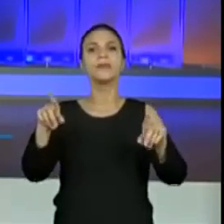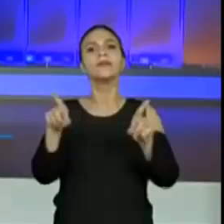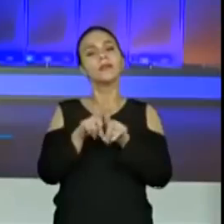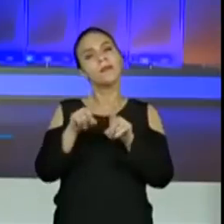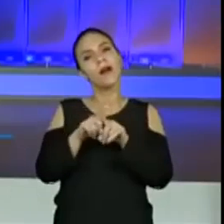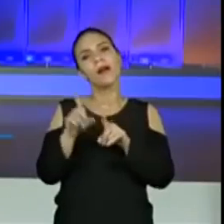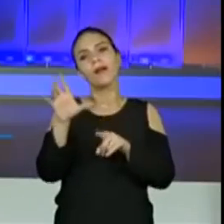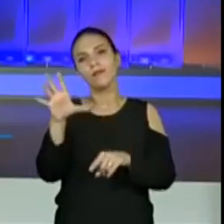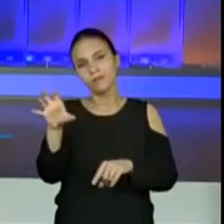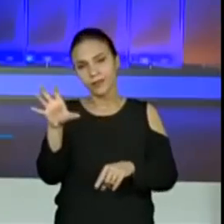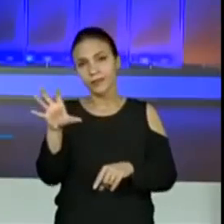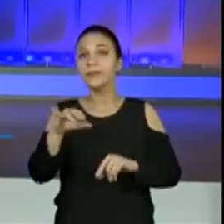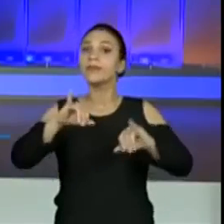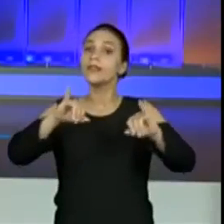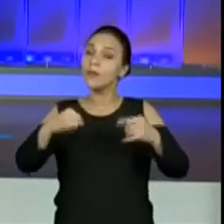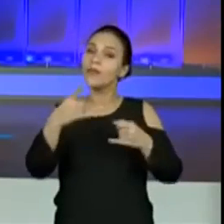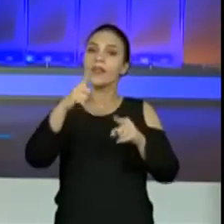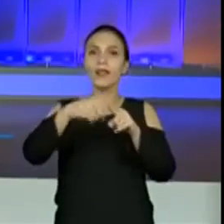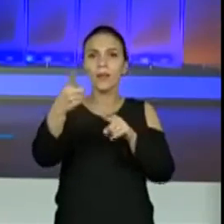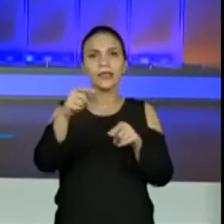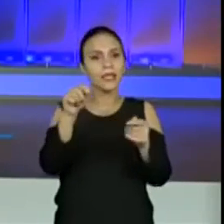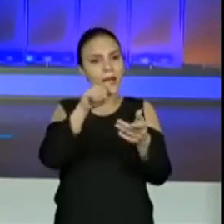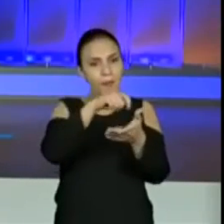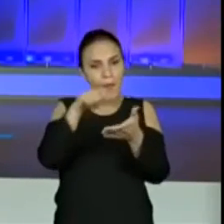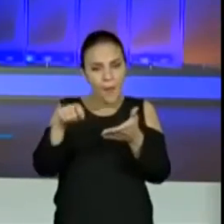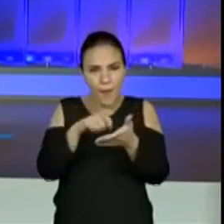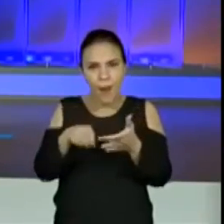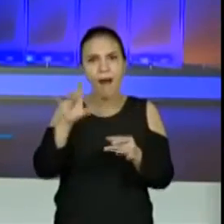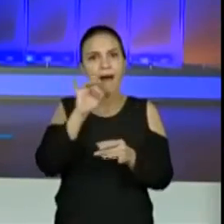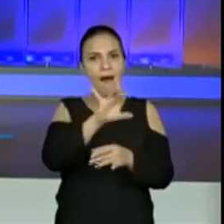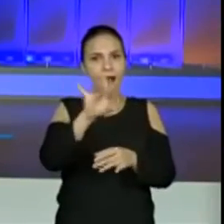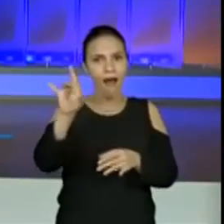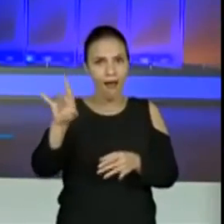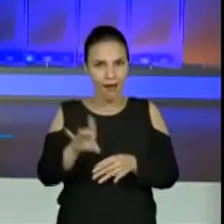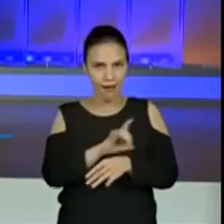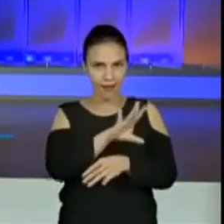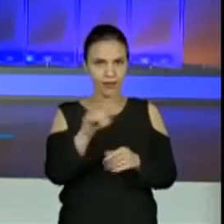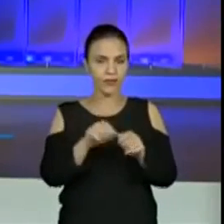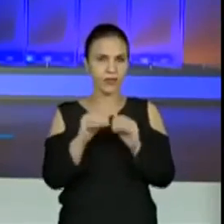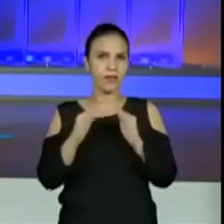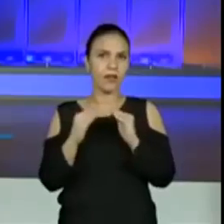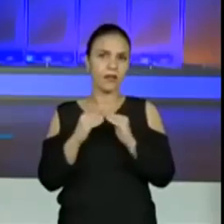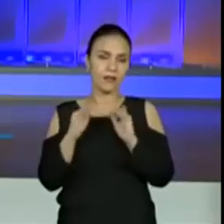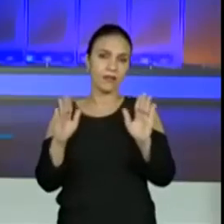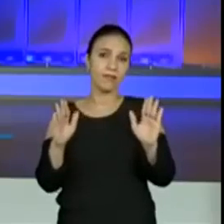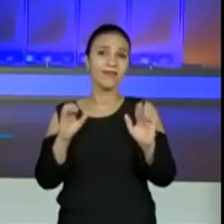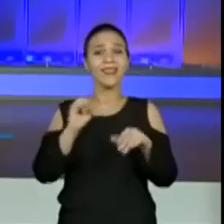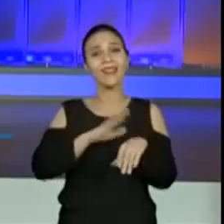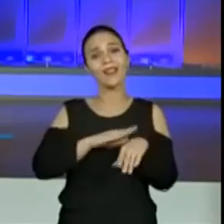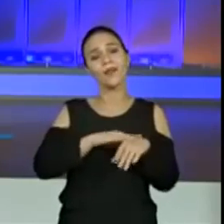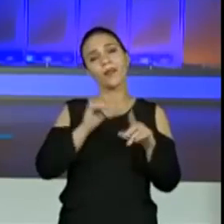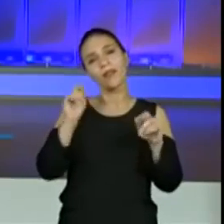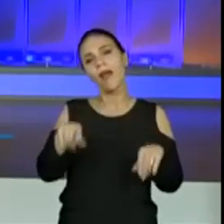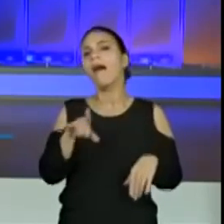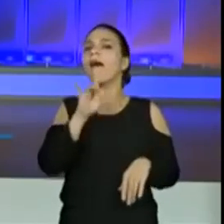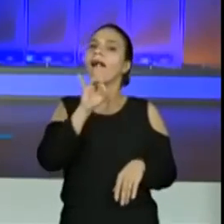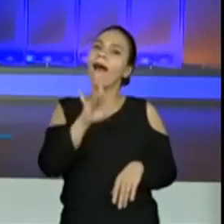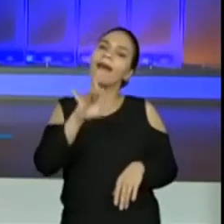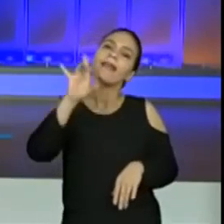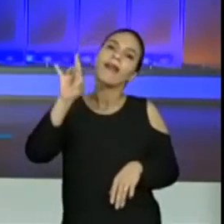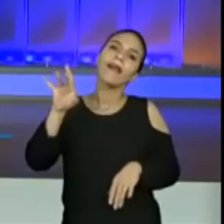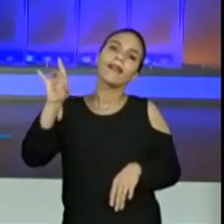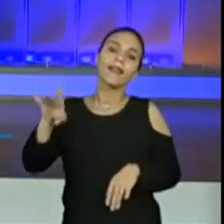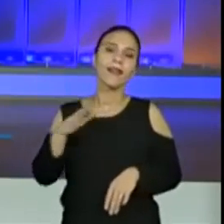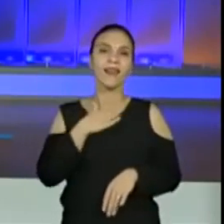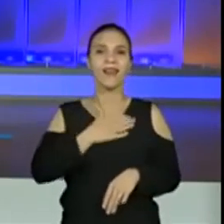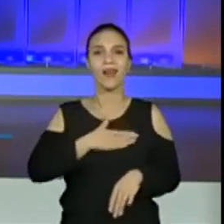depois os conhecimentos sobre operações inversas que vocês têm em casa. Ok? Se a gente tivesse mais tempo, gente realizaria cada uma.